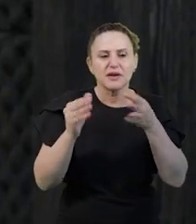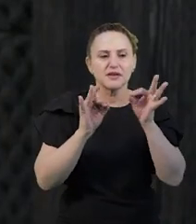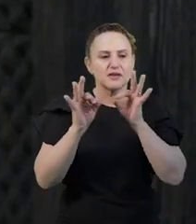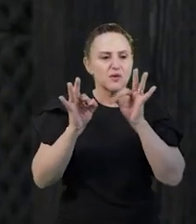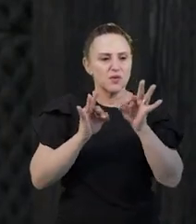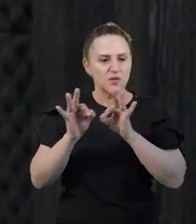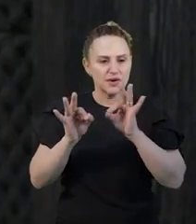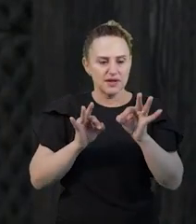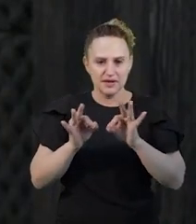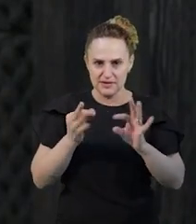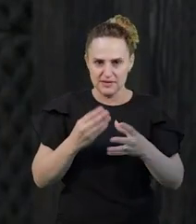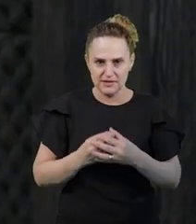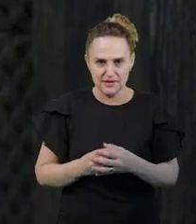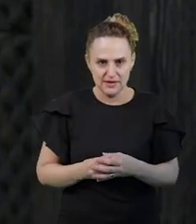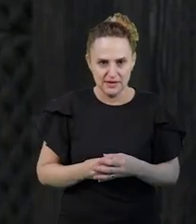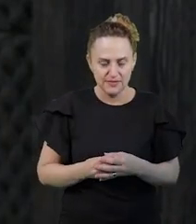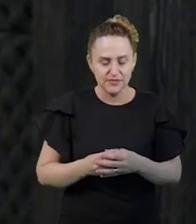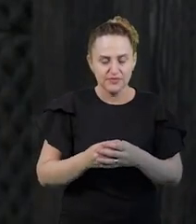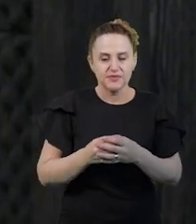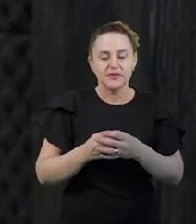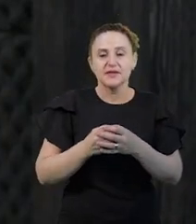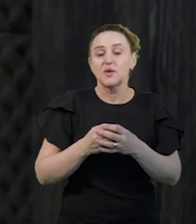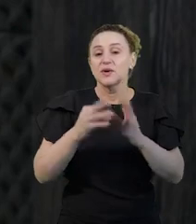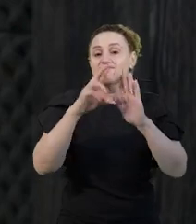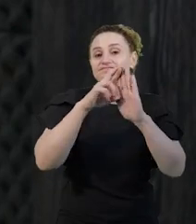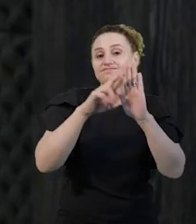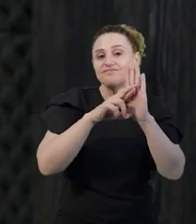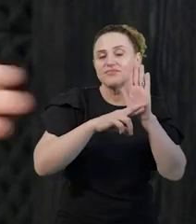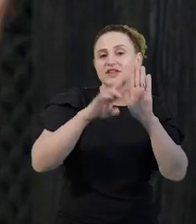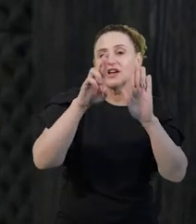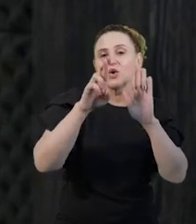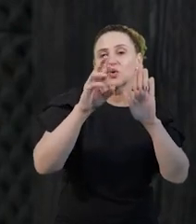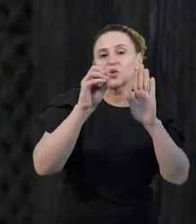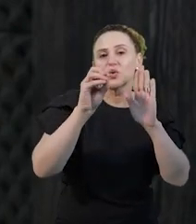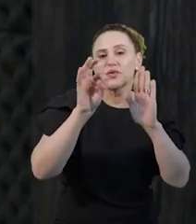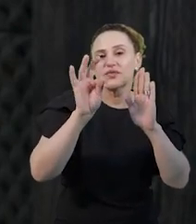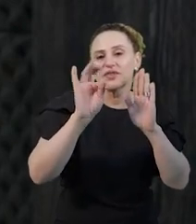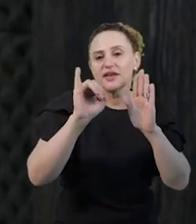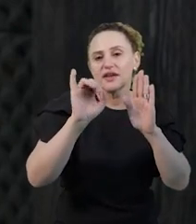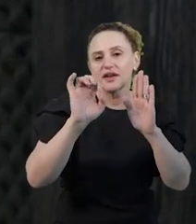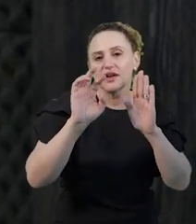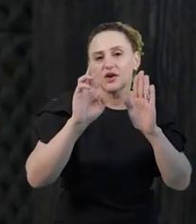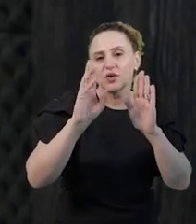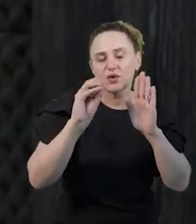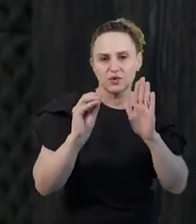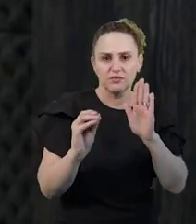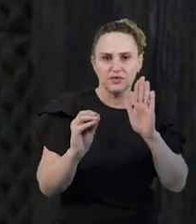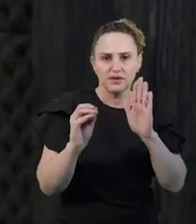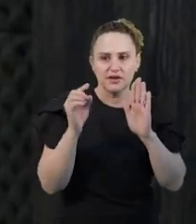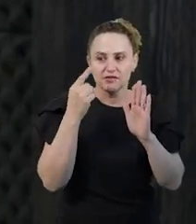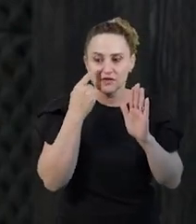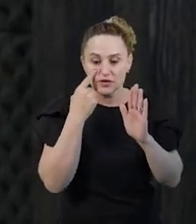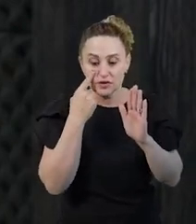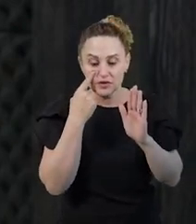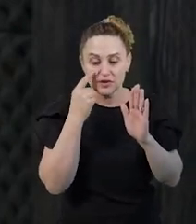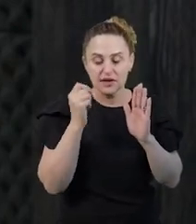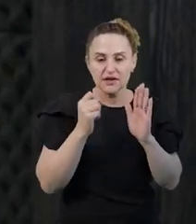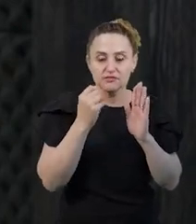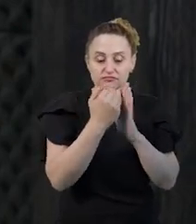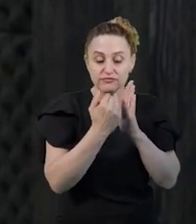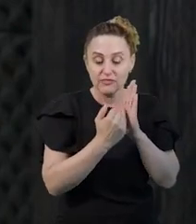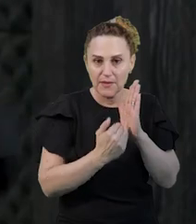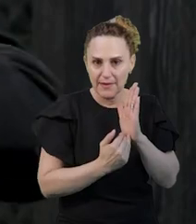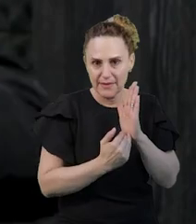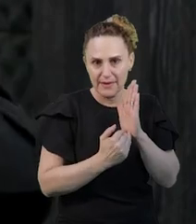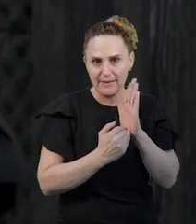tudo pronto, é o roteiro que você tem que fazer. Se o aluno tenta ir para lá, você traz ele para cá, porque você tem o roteiro para cumprir, você tem um programa, você